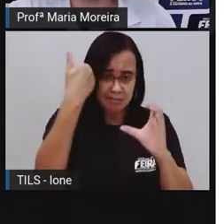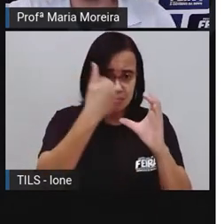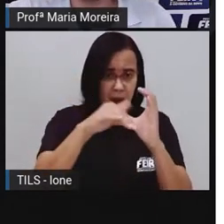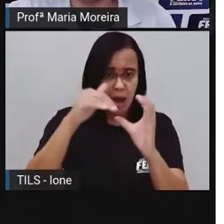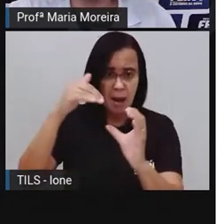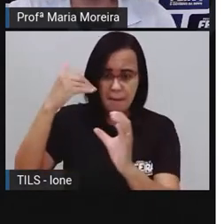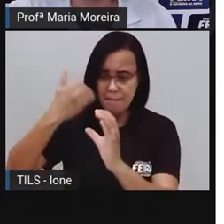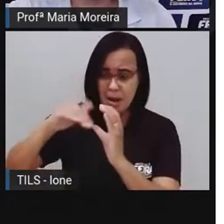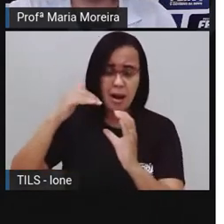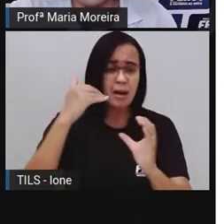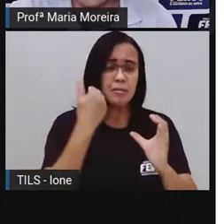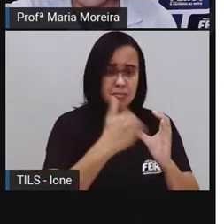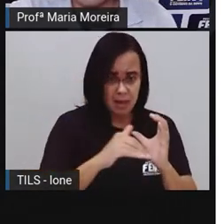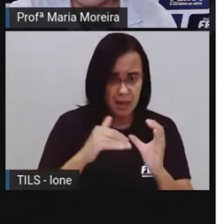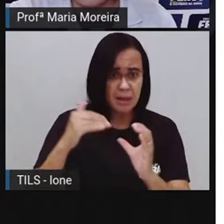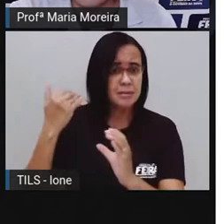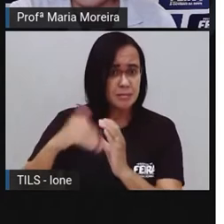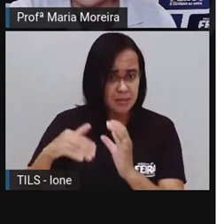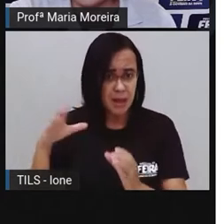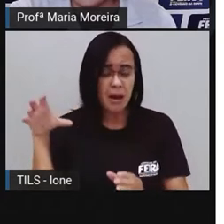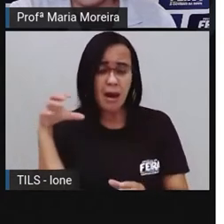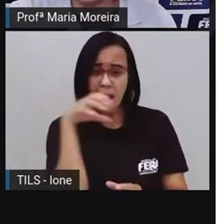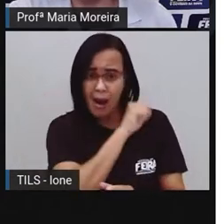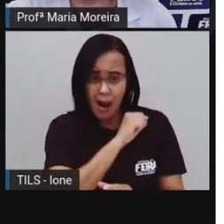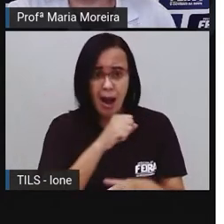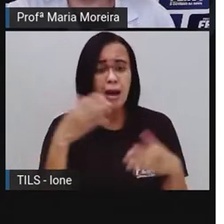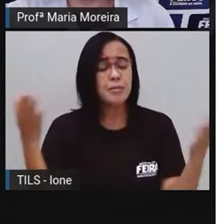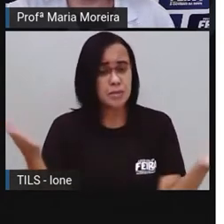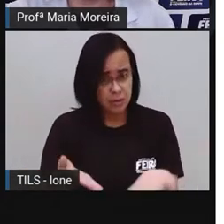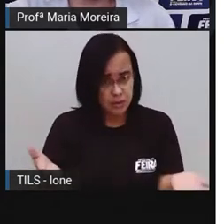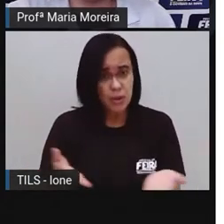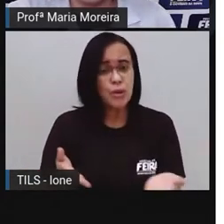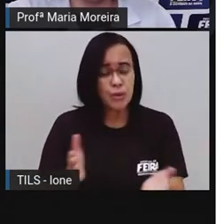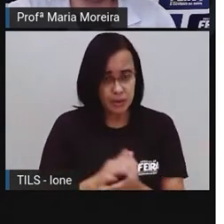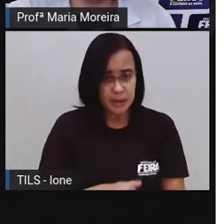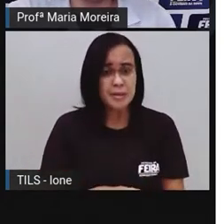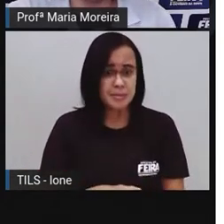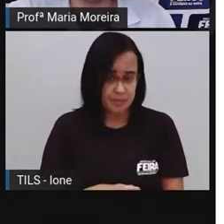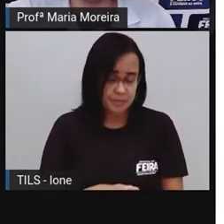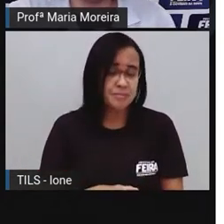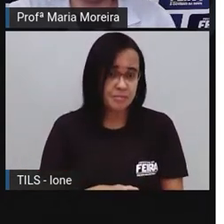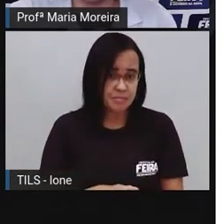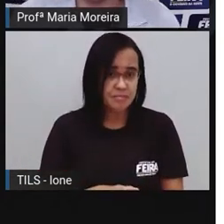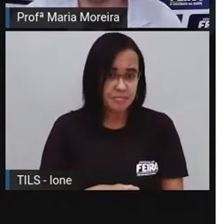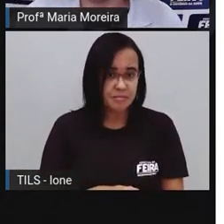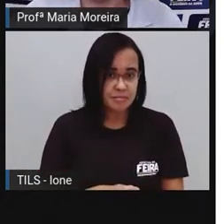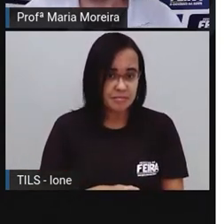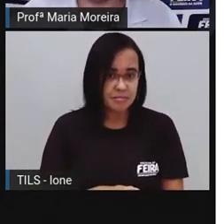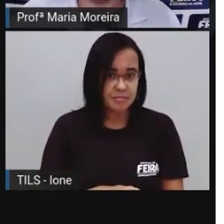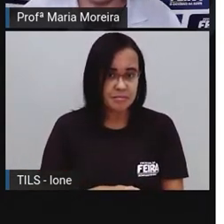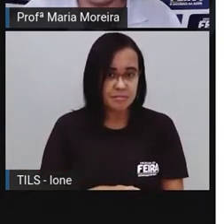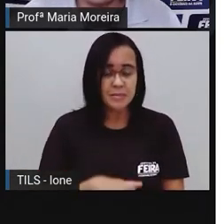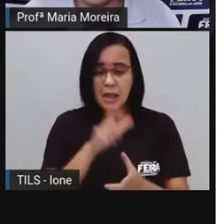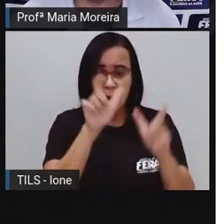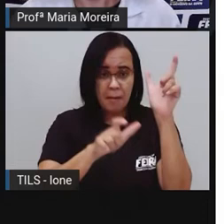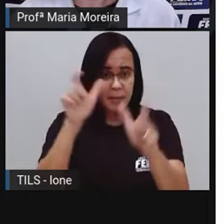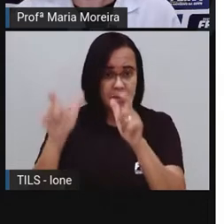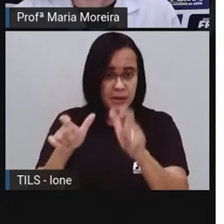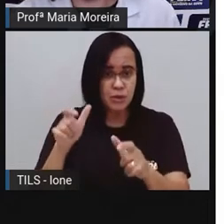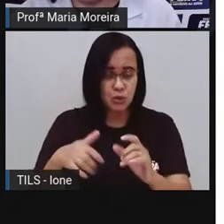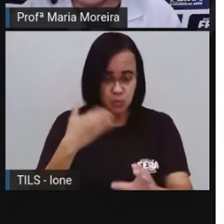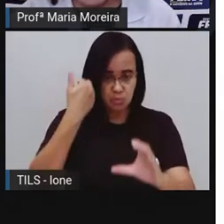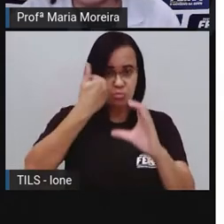destinatários. Pois é. Chegam bem mais rápido aí aos seus destinatários. Então, uma carta,